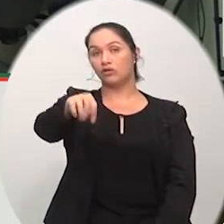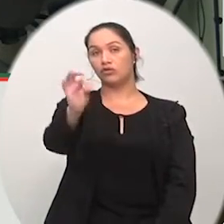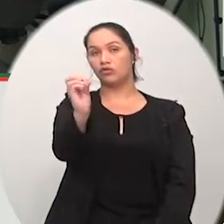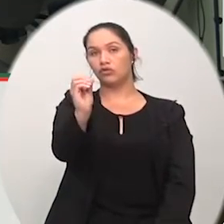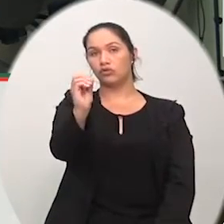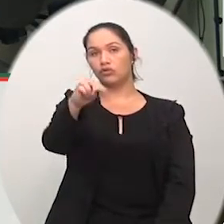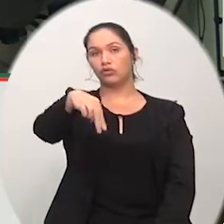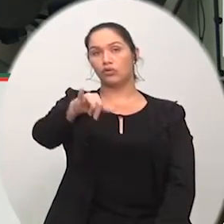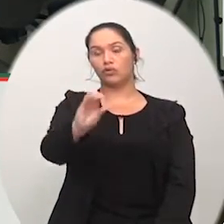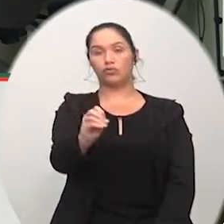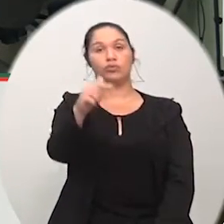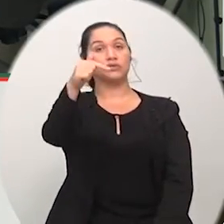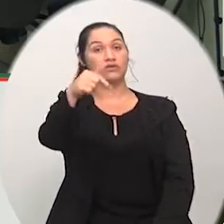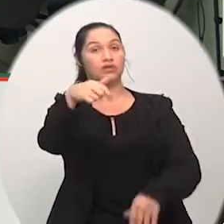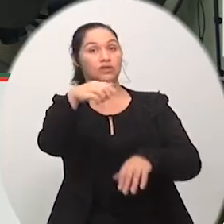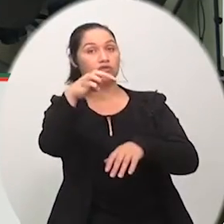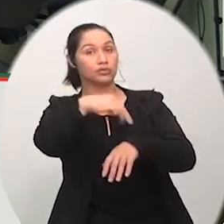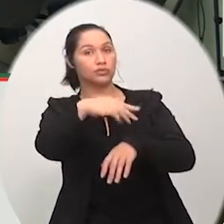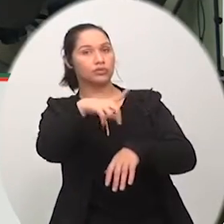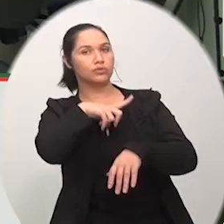Vossa Excelência, dispõe de sete minutos.